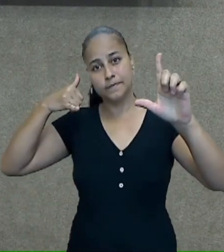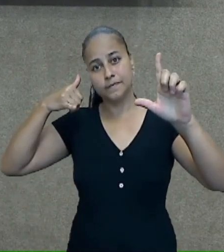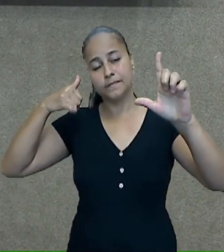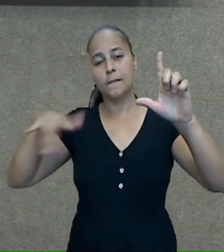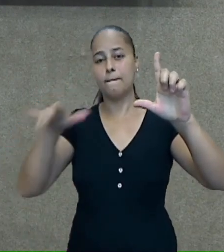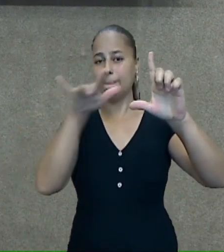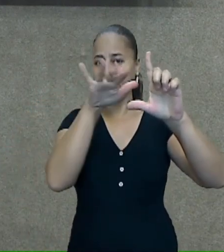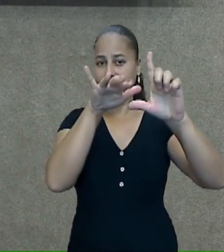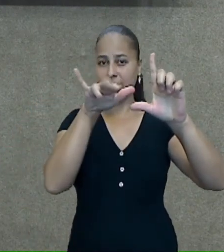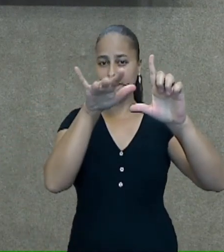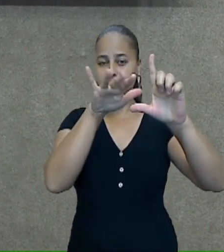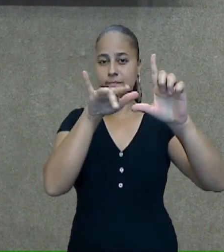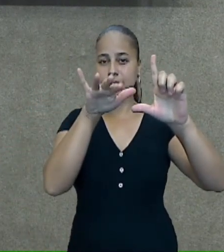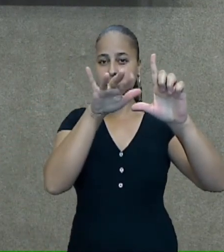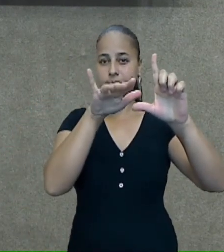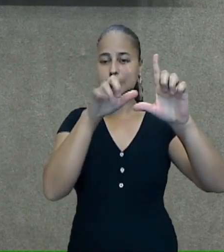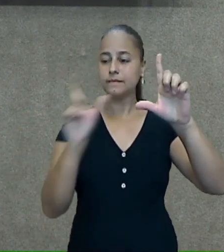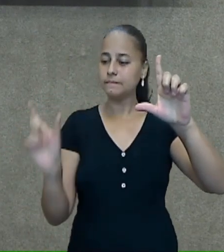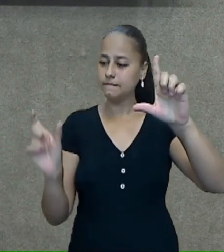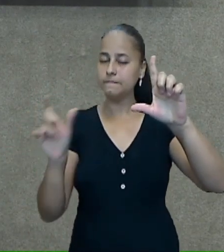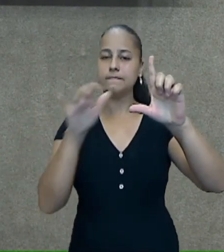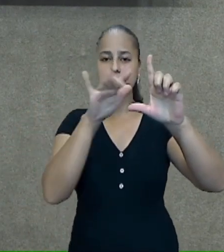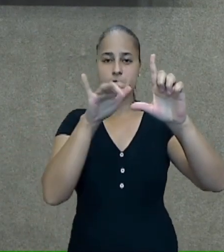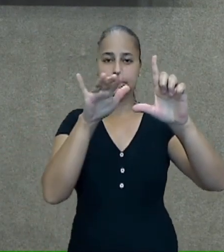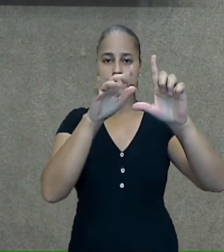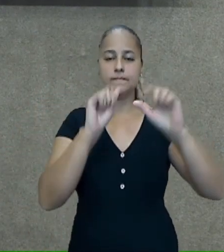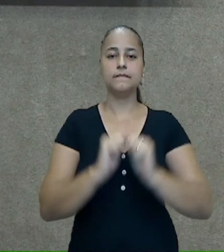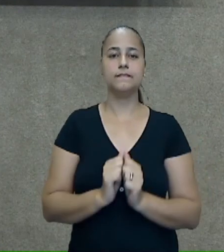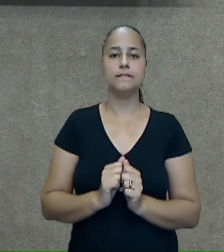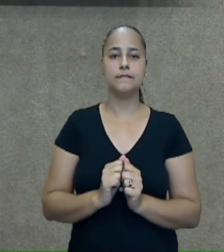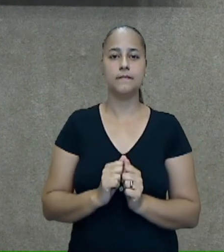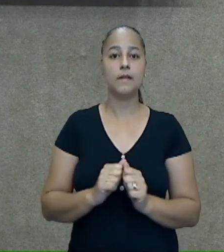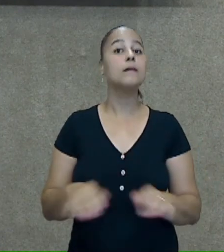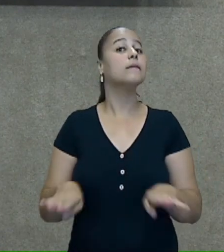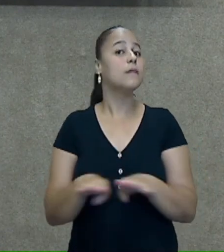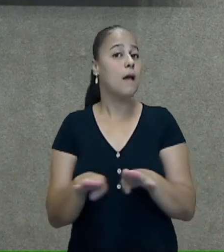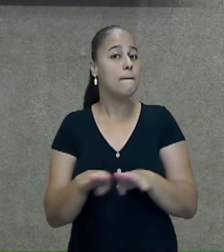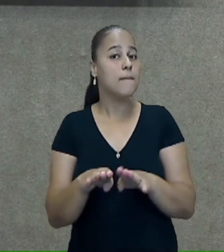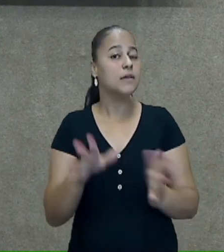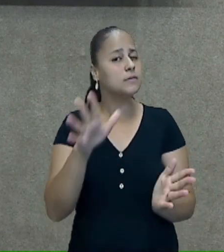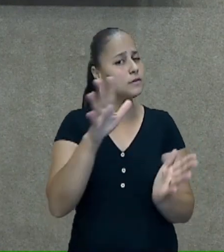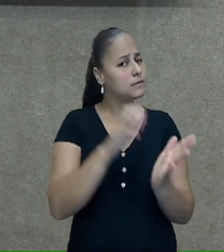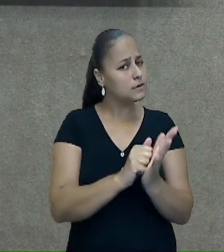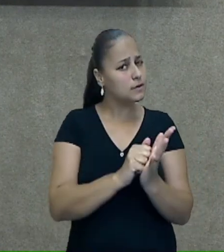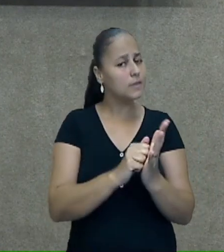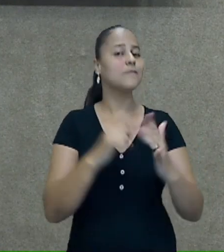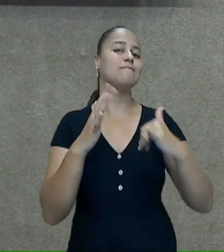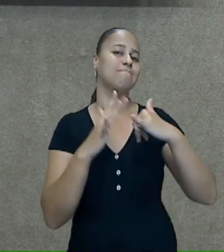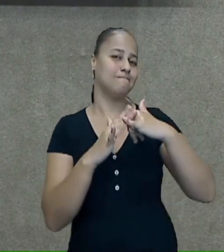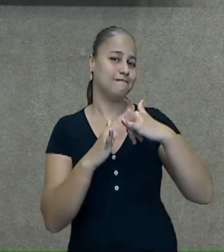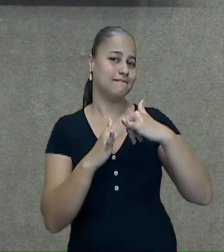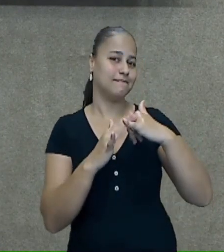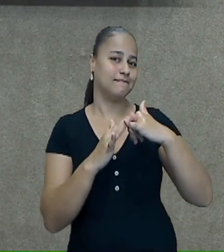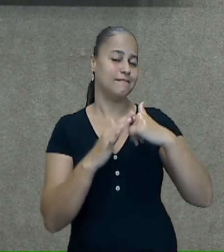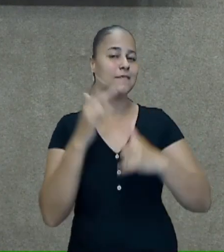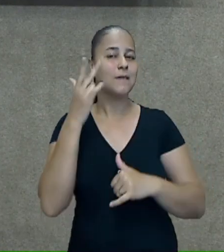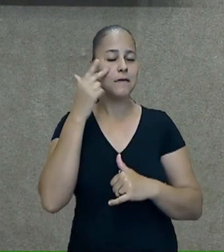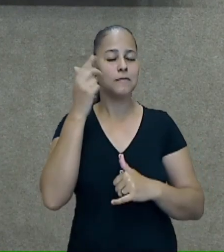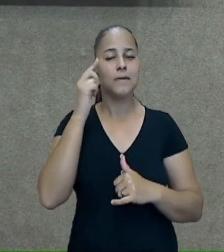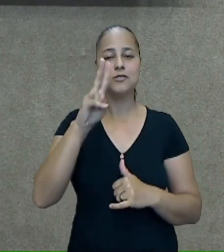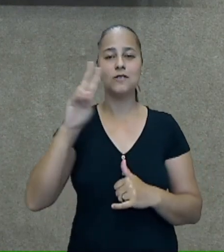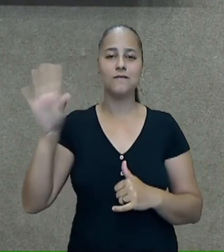câmera do seu celular no código que aparece no canto da tela. E se inscreva em nosso canal do YouTube